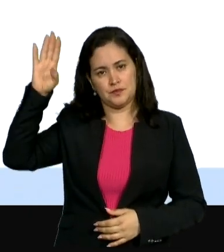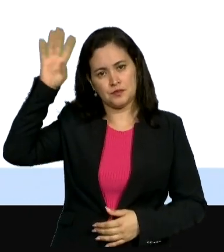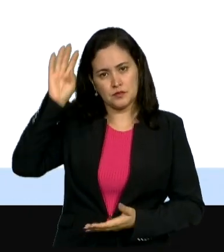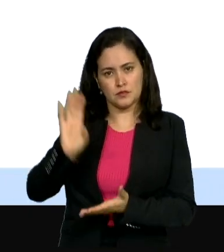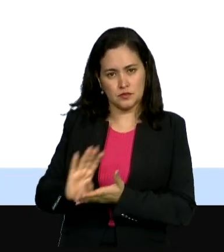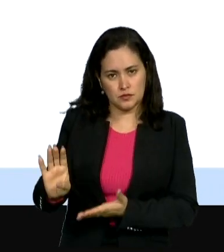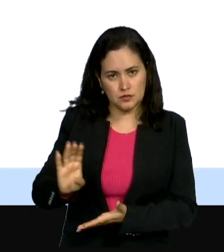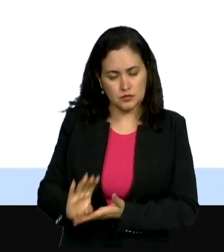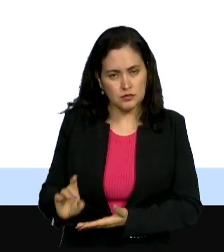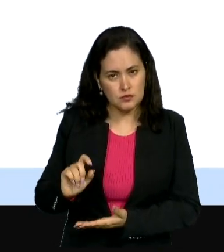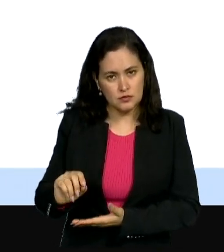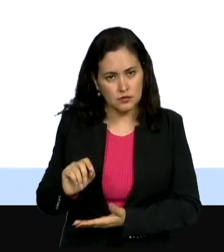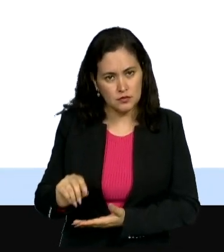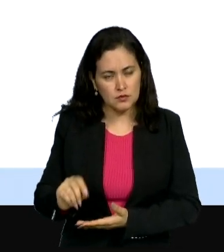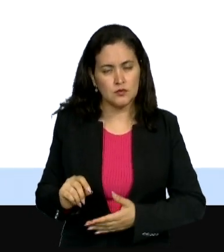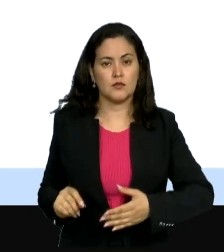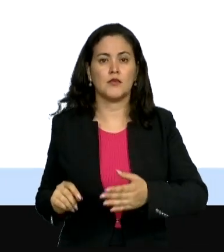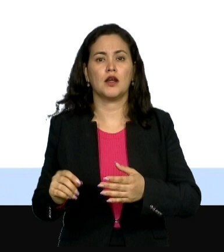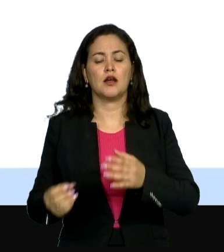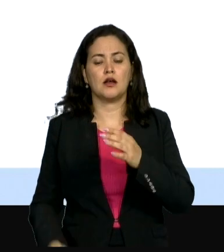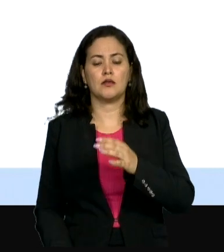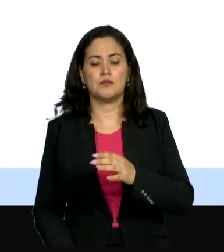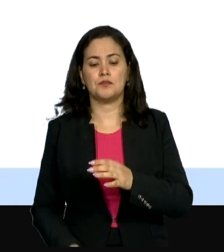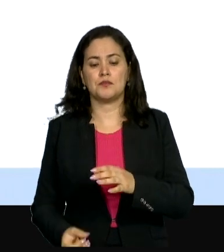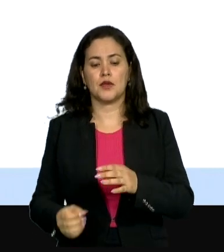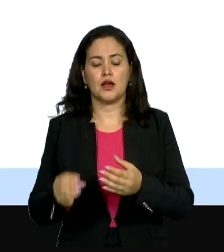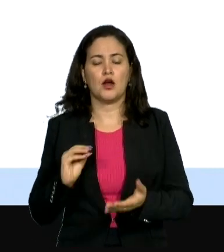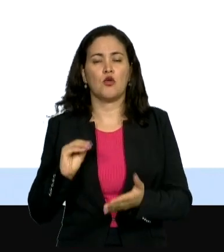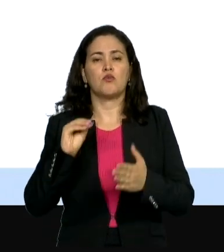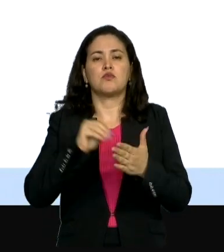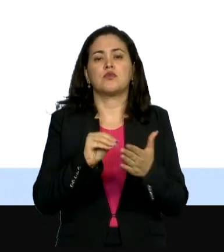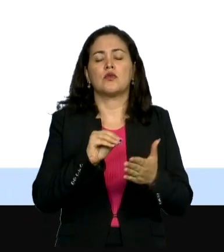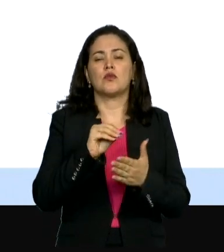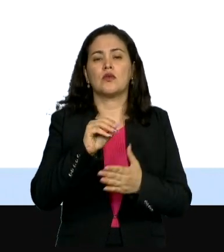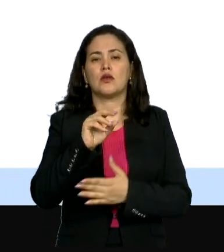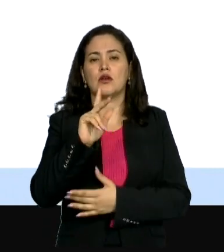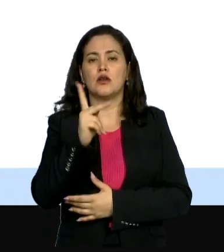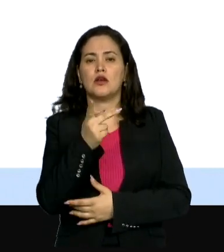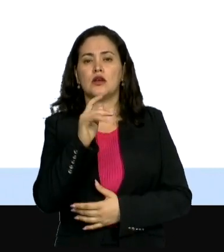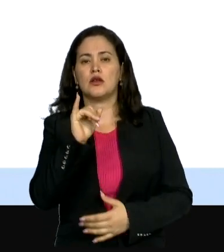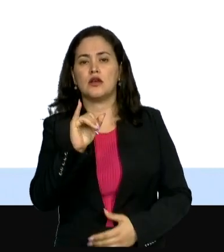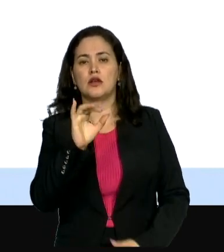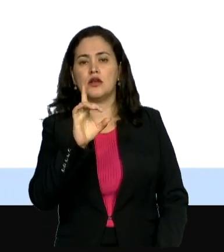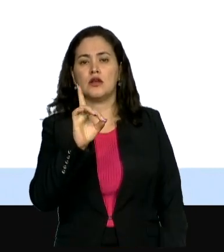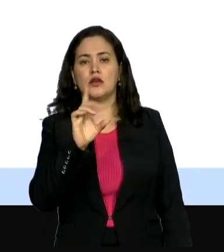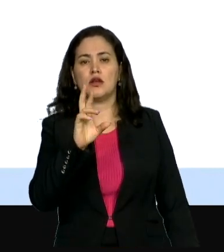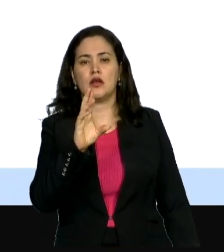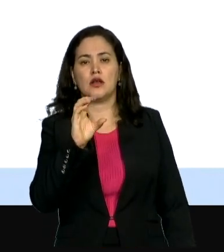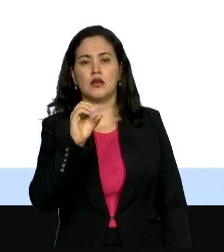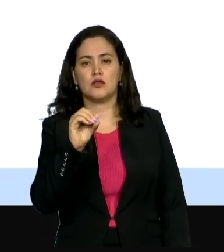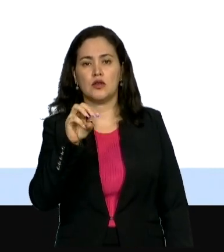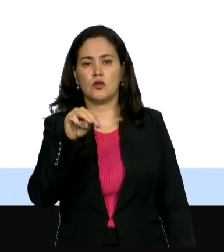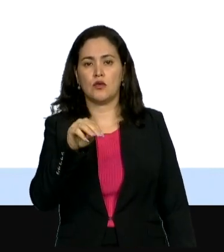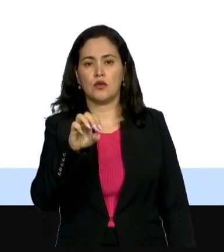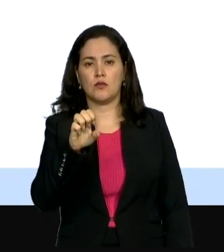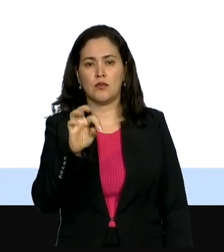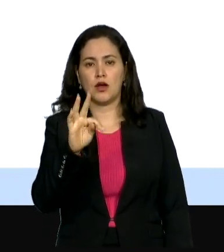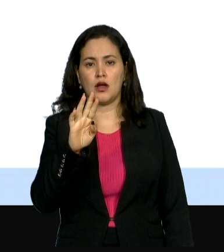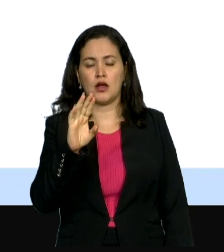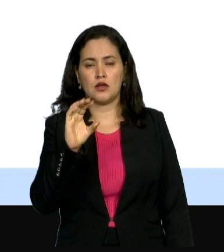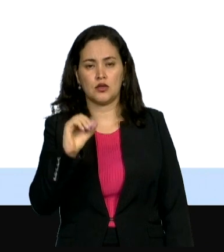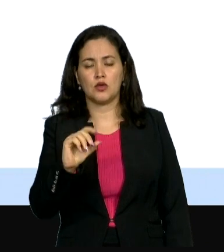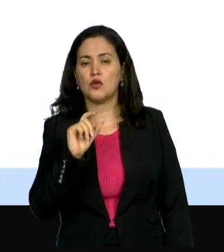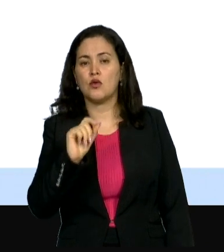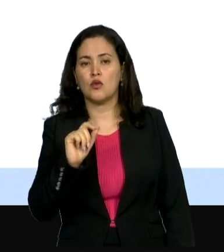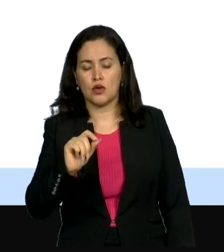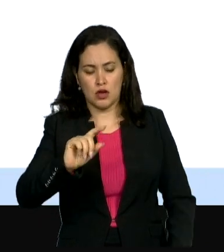228 mil ligações, somente 25% das ligações em São